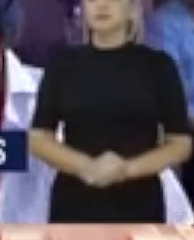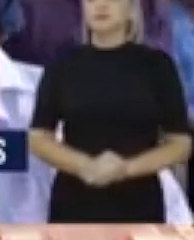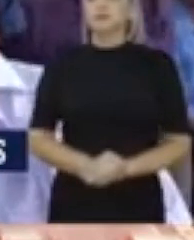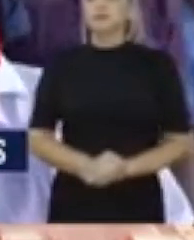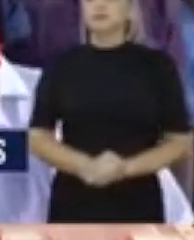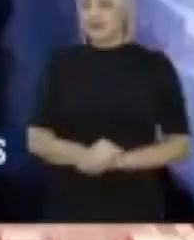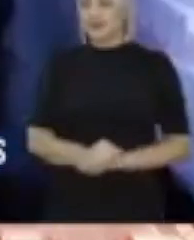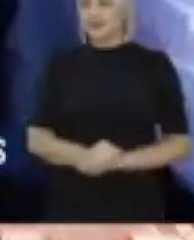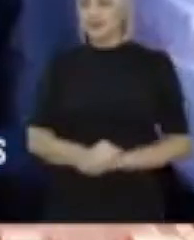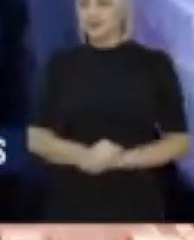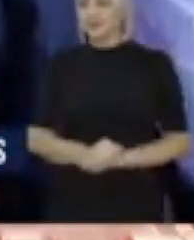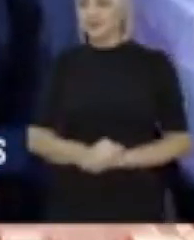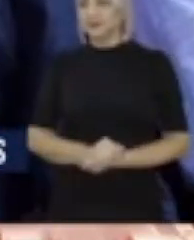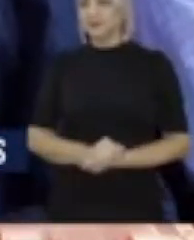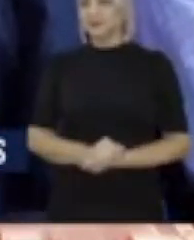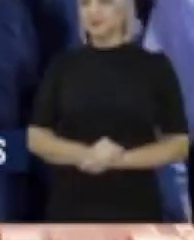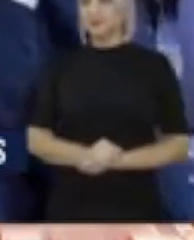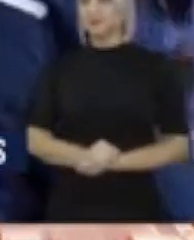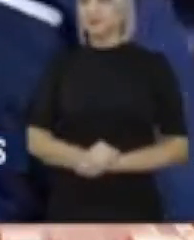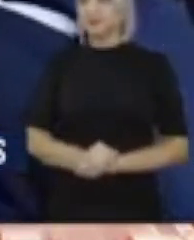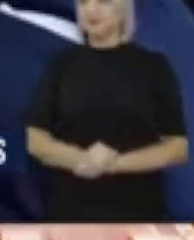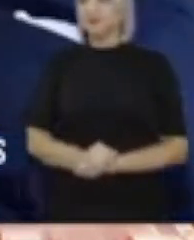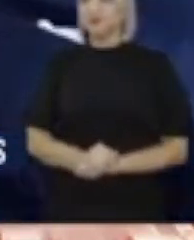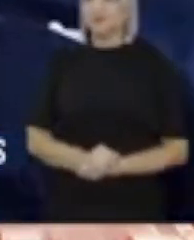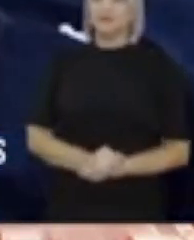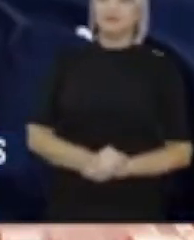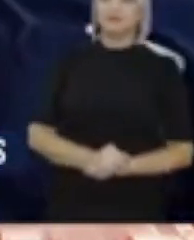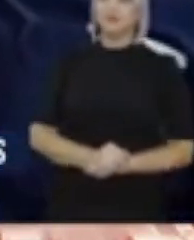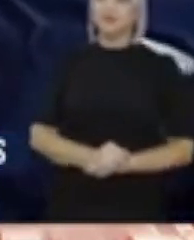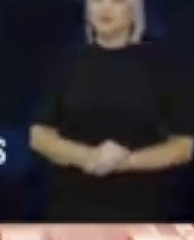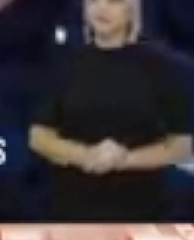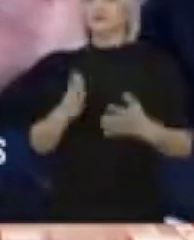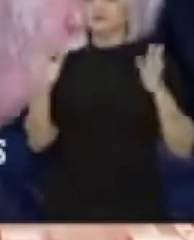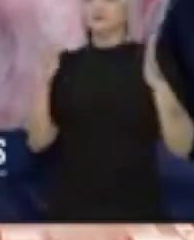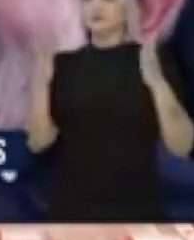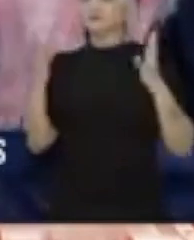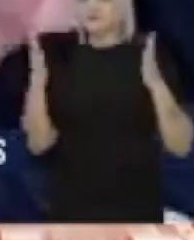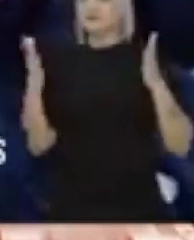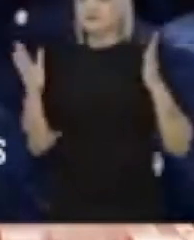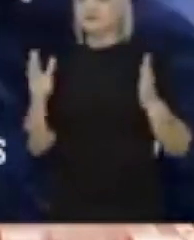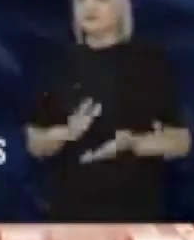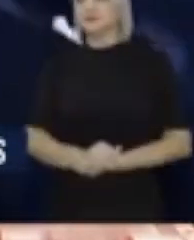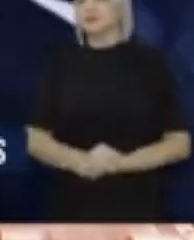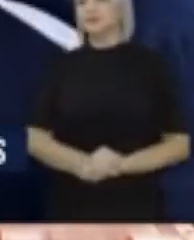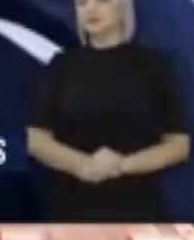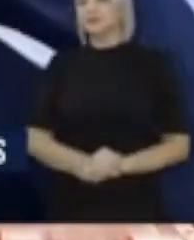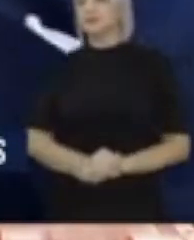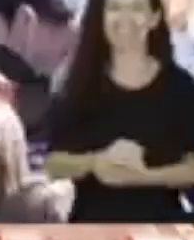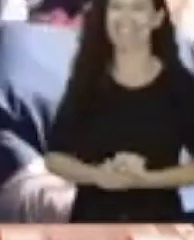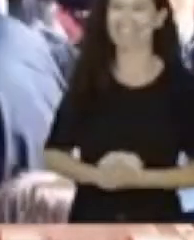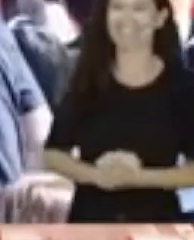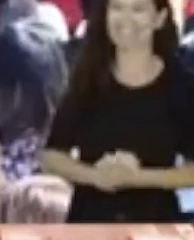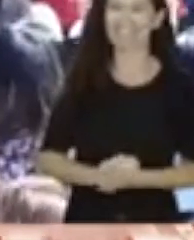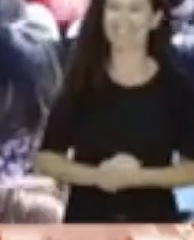dos candidatos ao Senado em Minas e em Pernambuco, para que o PSD venha para fazer parte disso. Então a